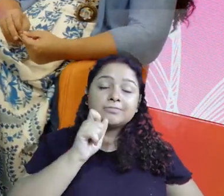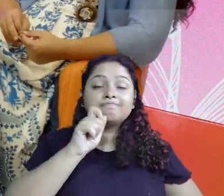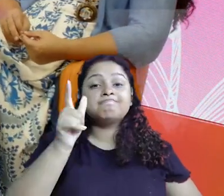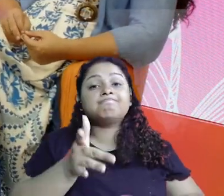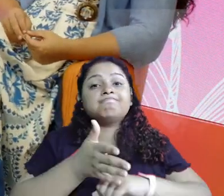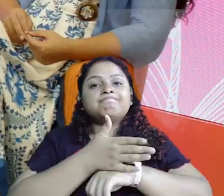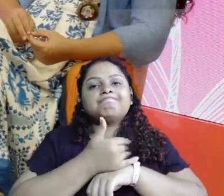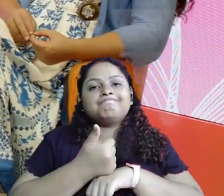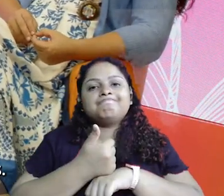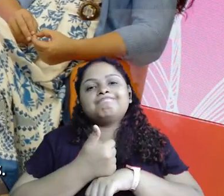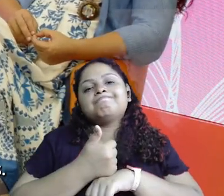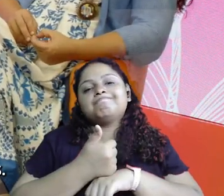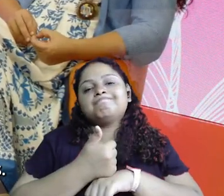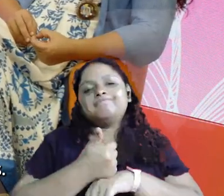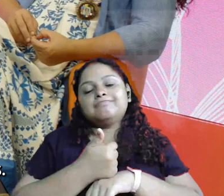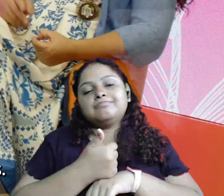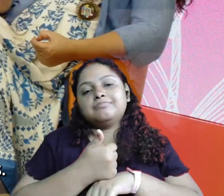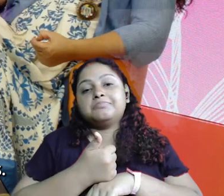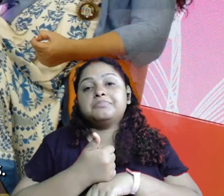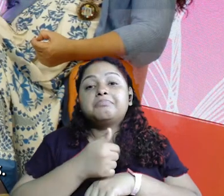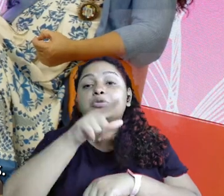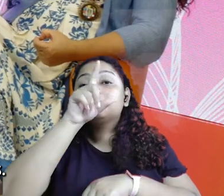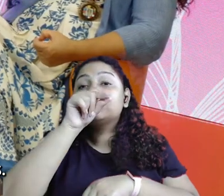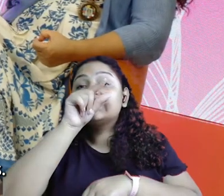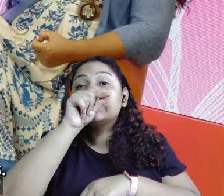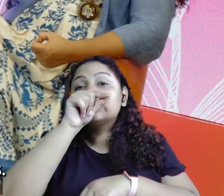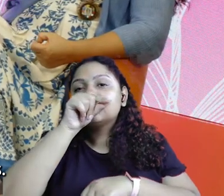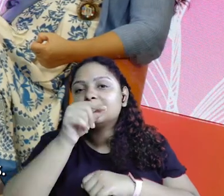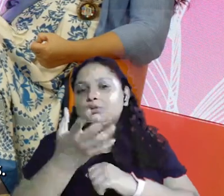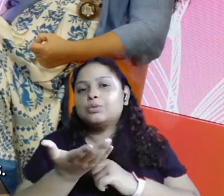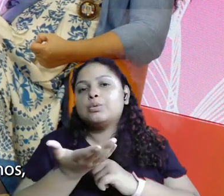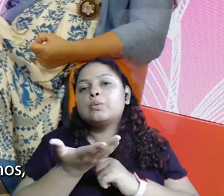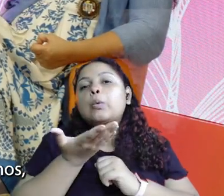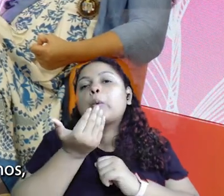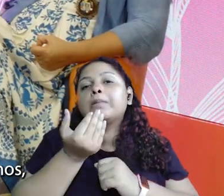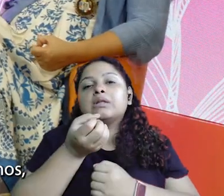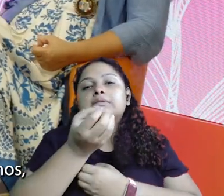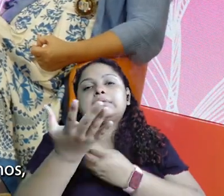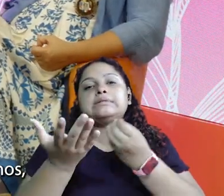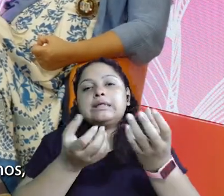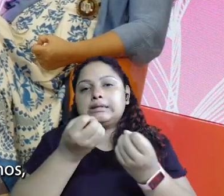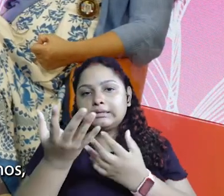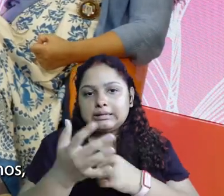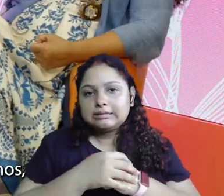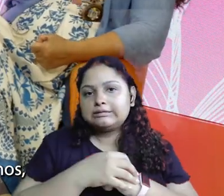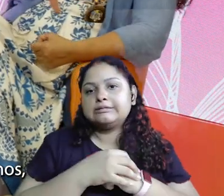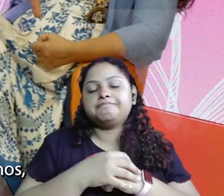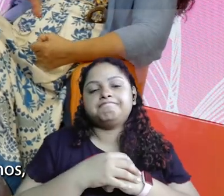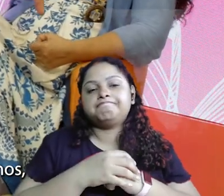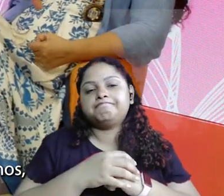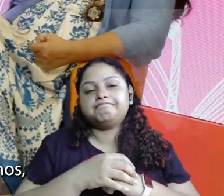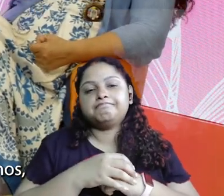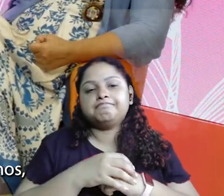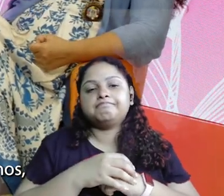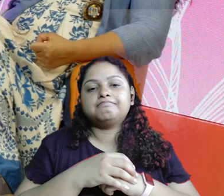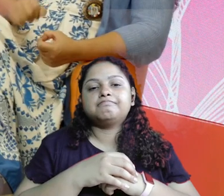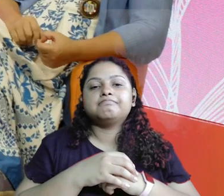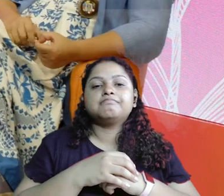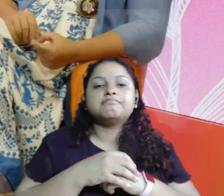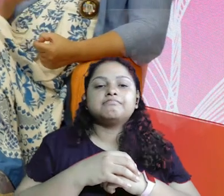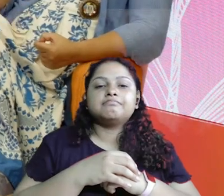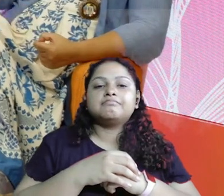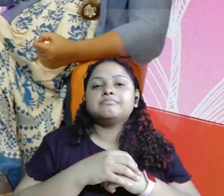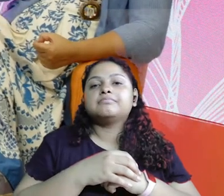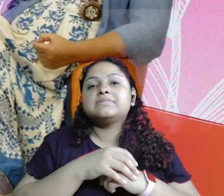cedo. E acordo cedo para dar comida para os passarinhos, a minha primeira função, porque se a gente não alimenta os bichos,